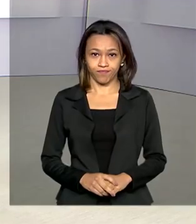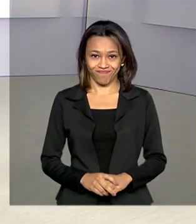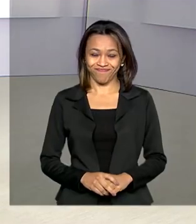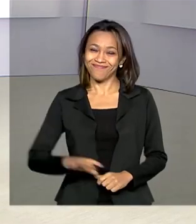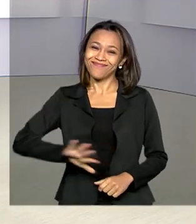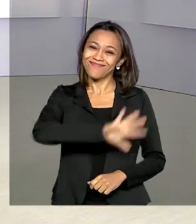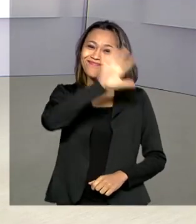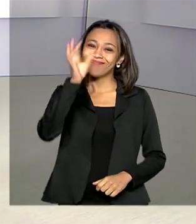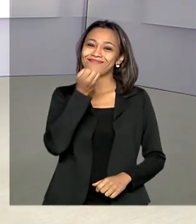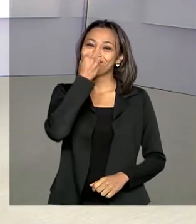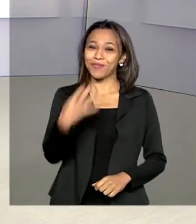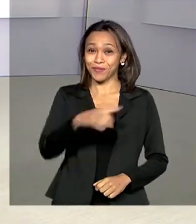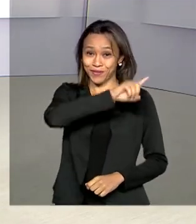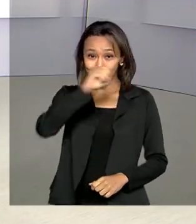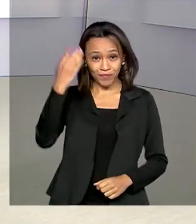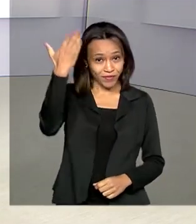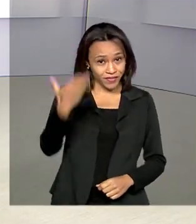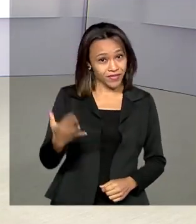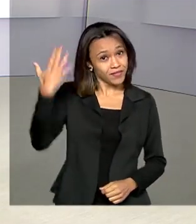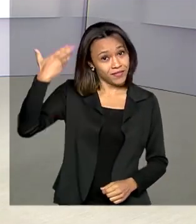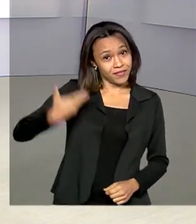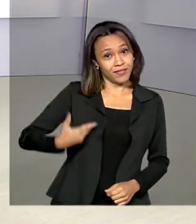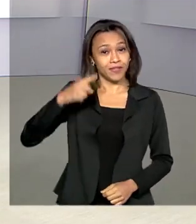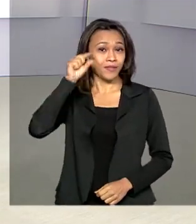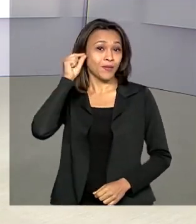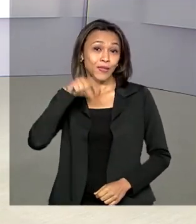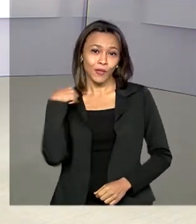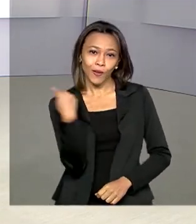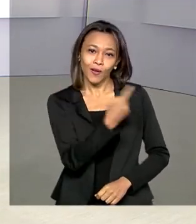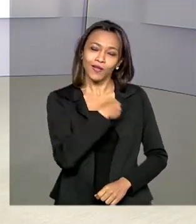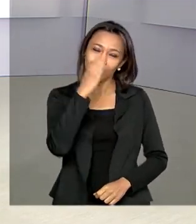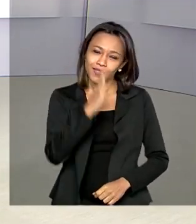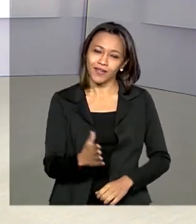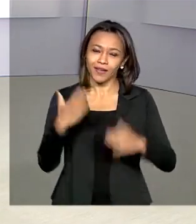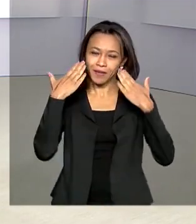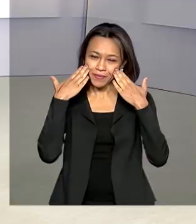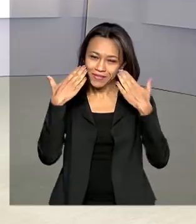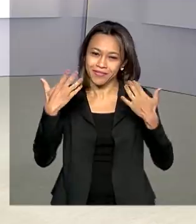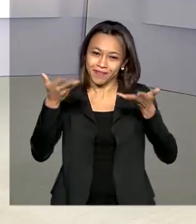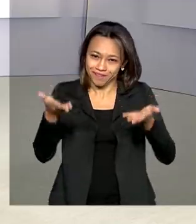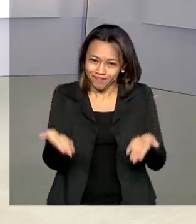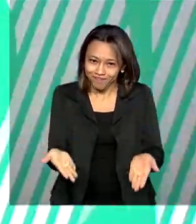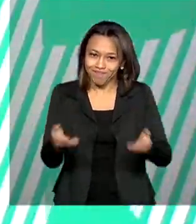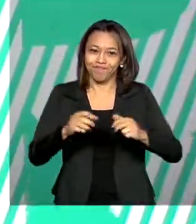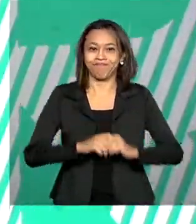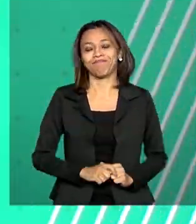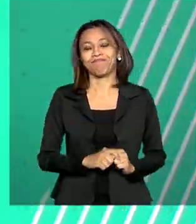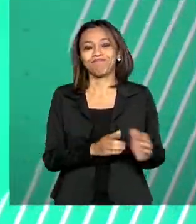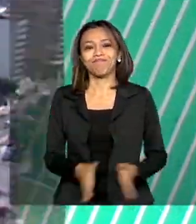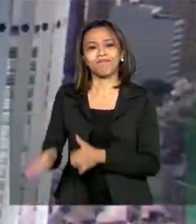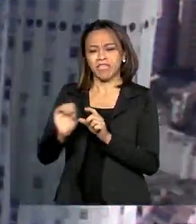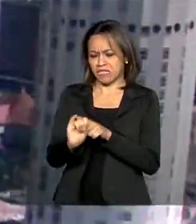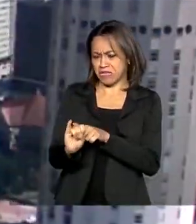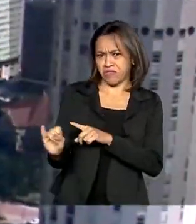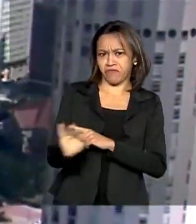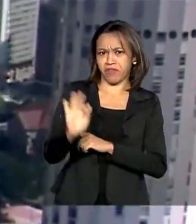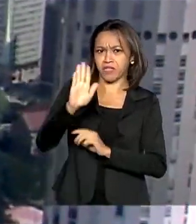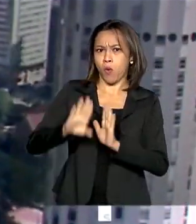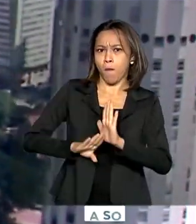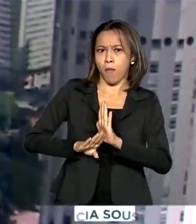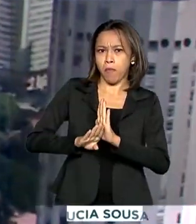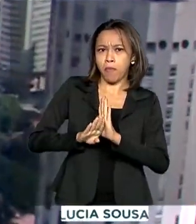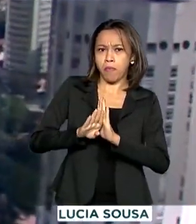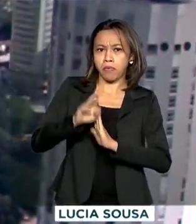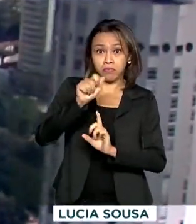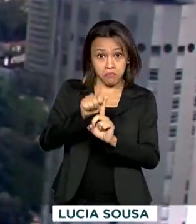Olá, muito bom dia para você. Eu sou Roberto Camargo e nós já estamos no ar com o governo agora. A inflação teve alta em